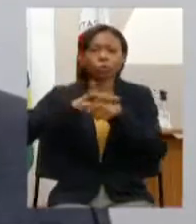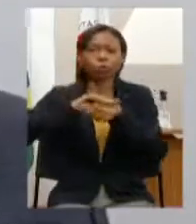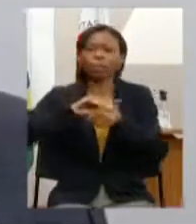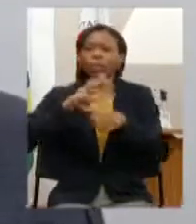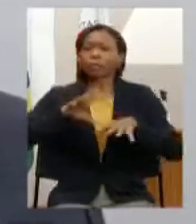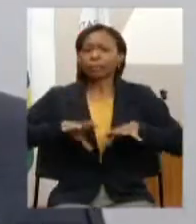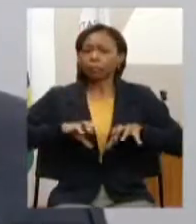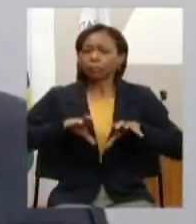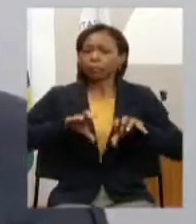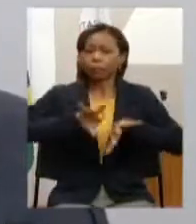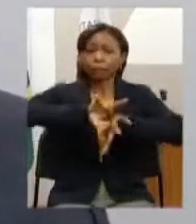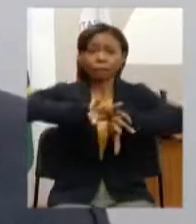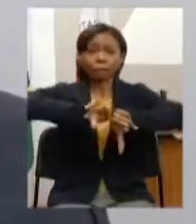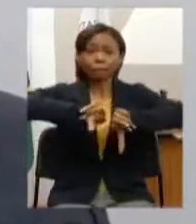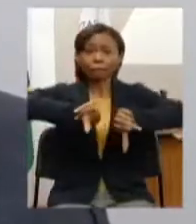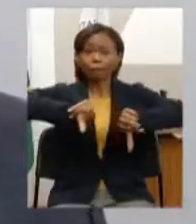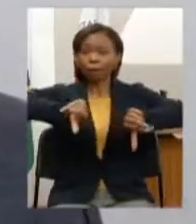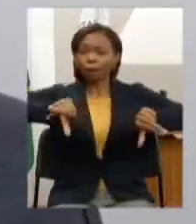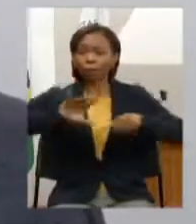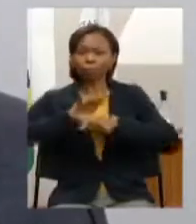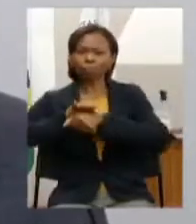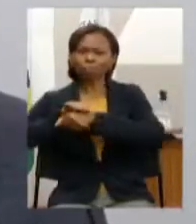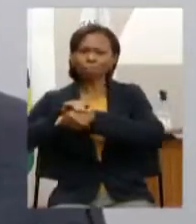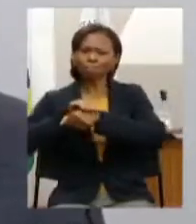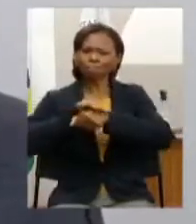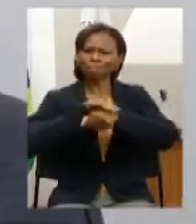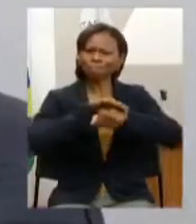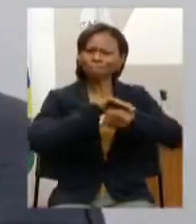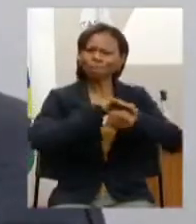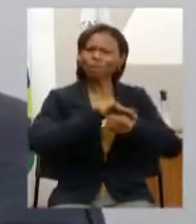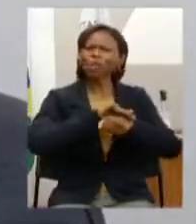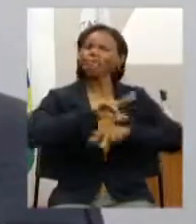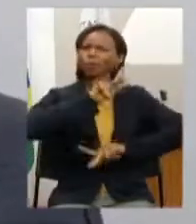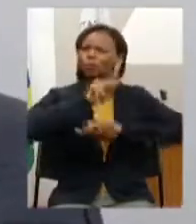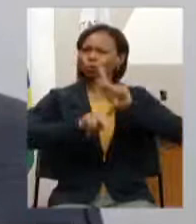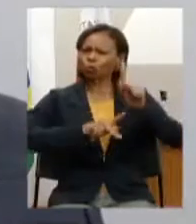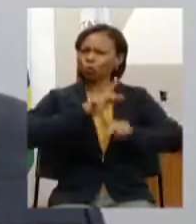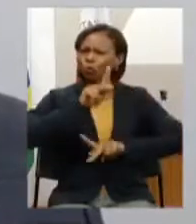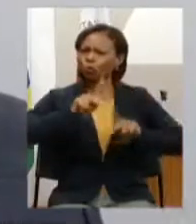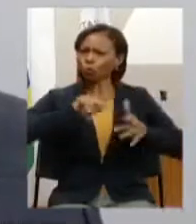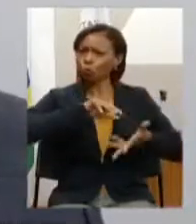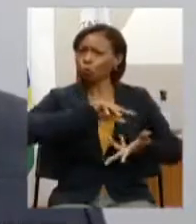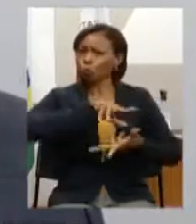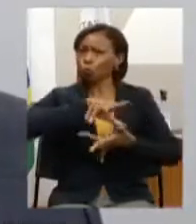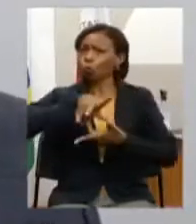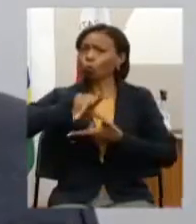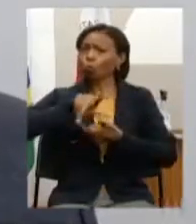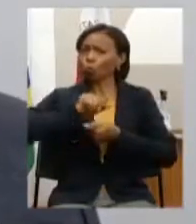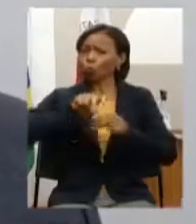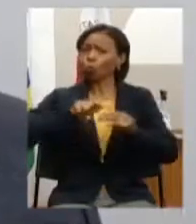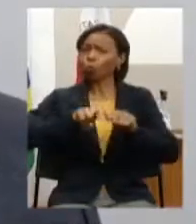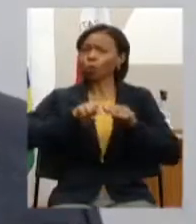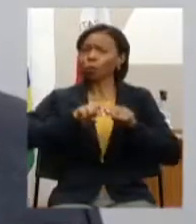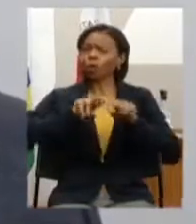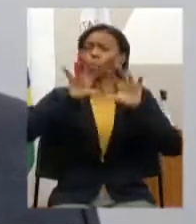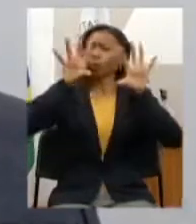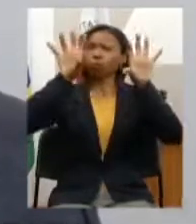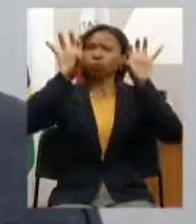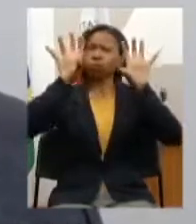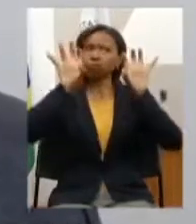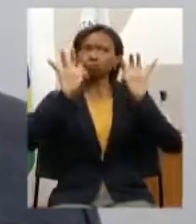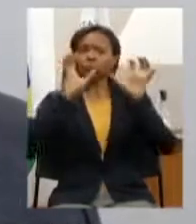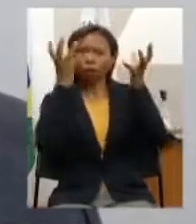perversos aos quais toda a população mundial está exposta né por